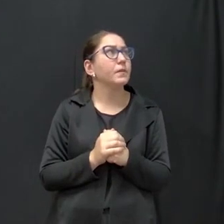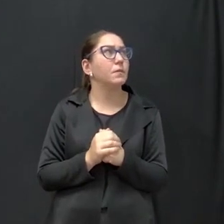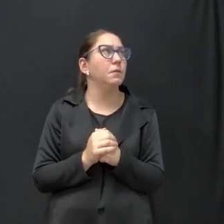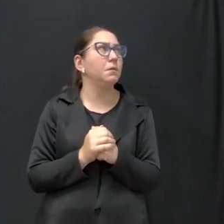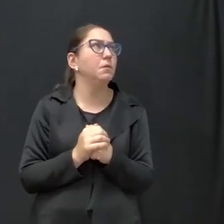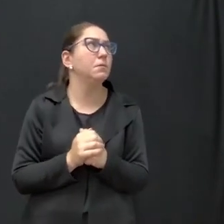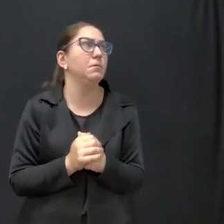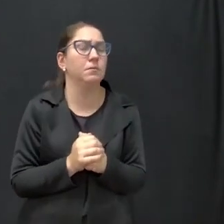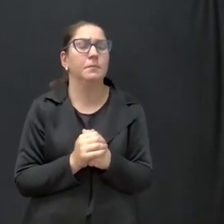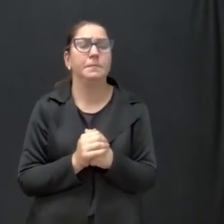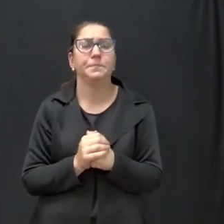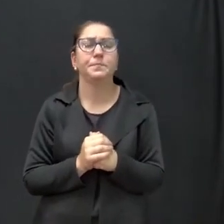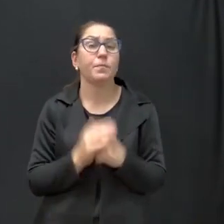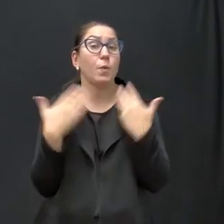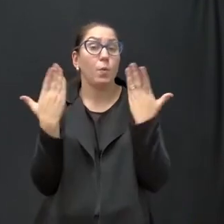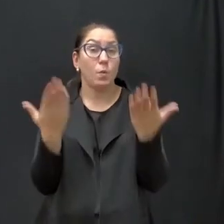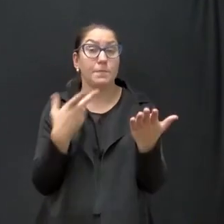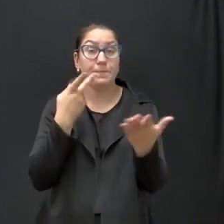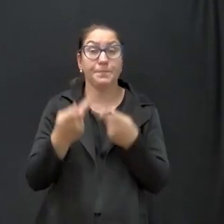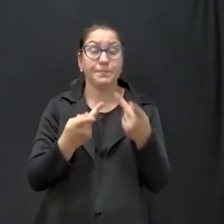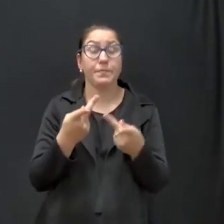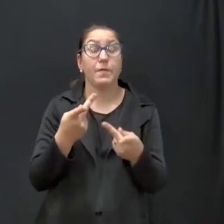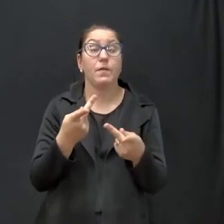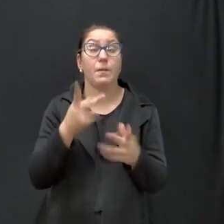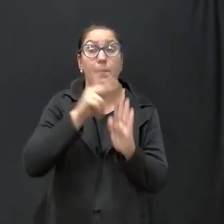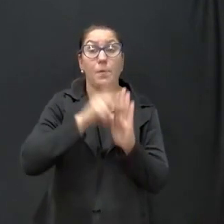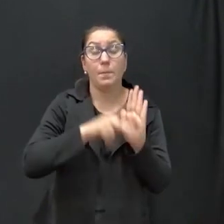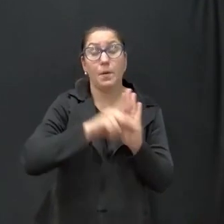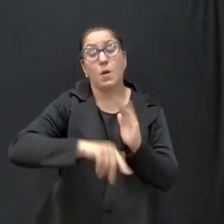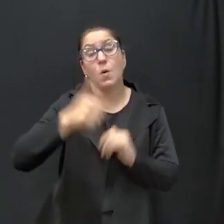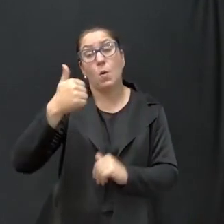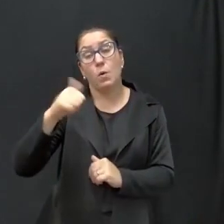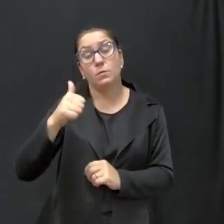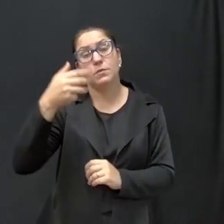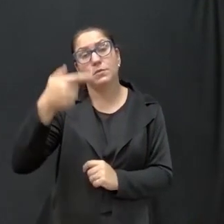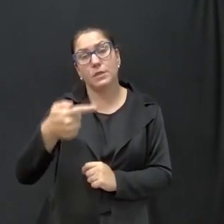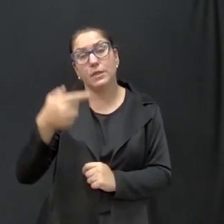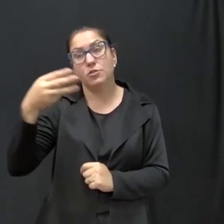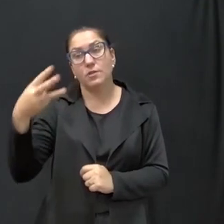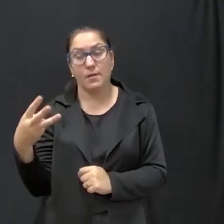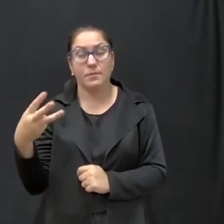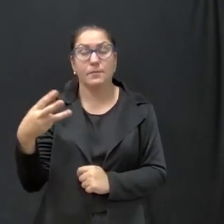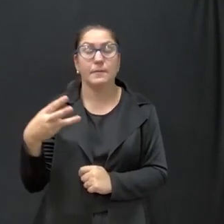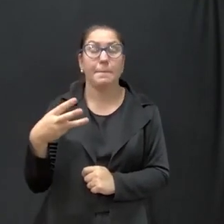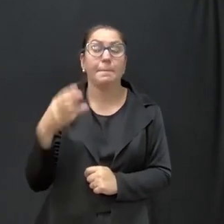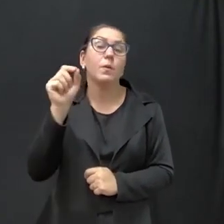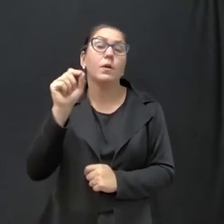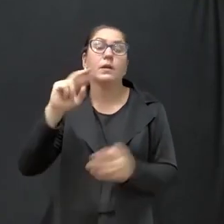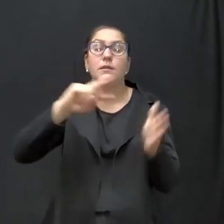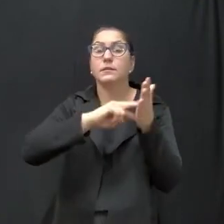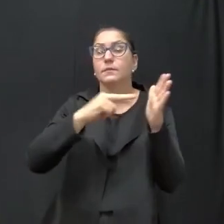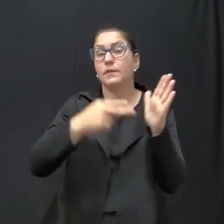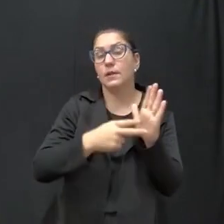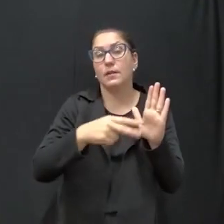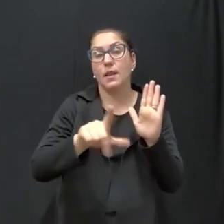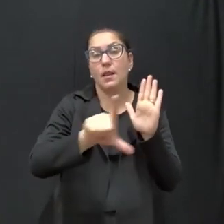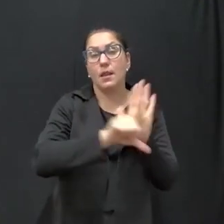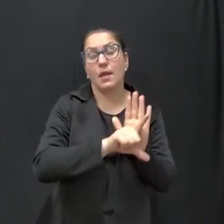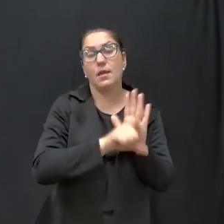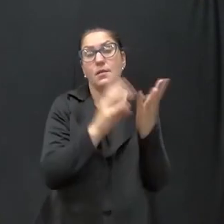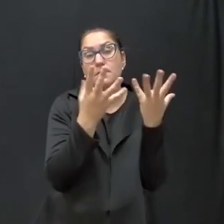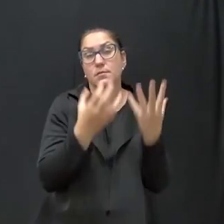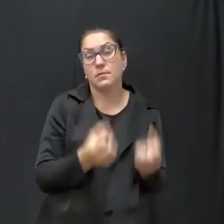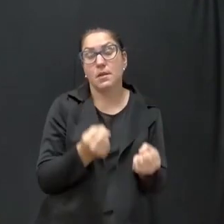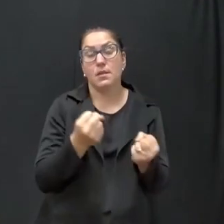Quando se fala deste programa, nós temos que ir à lei 11.073. O que diz a lei? Autoriza a concessão de